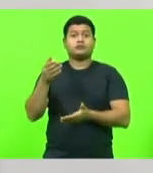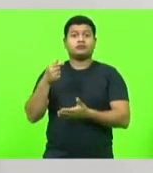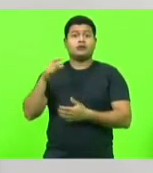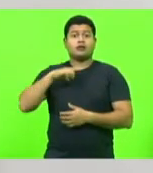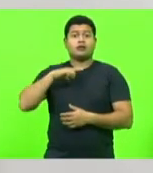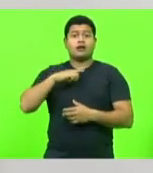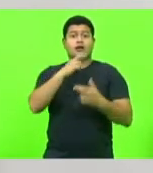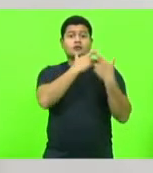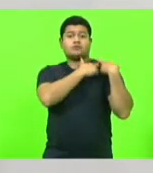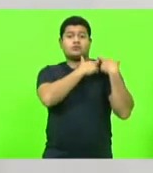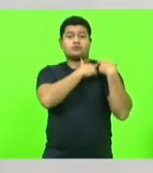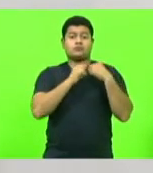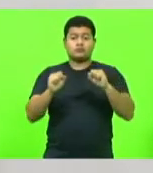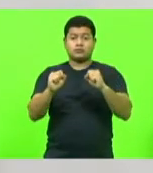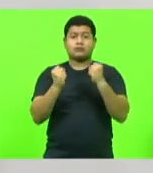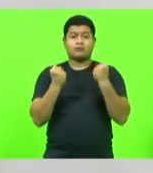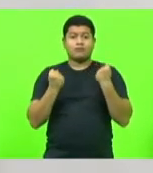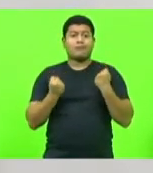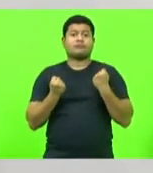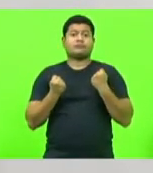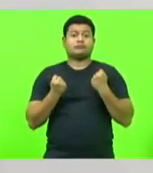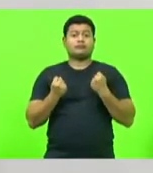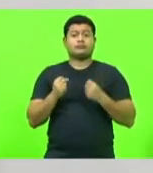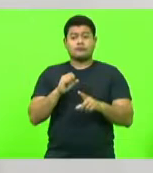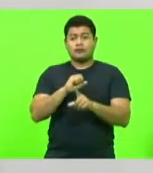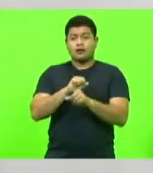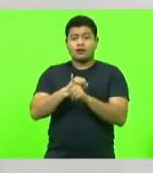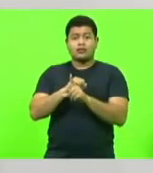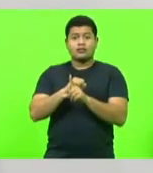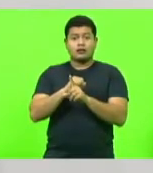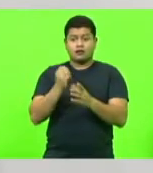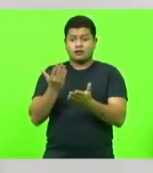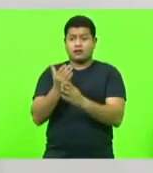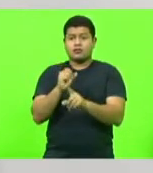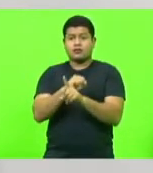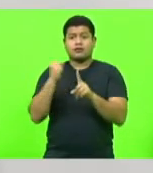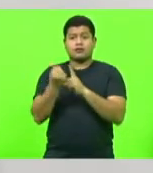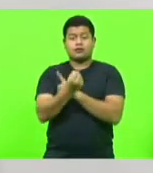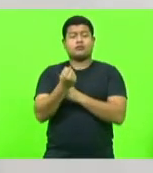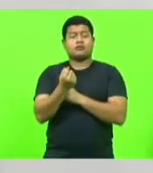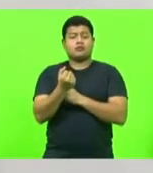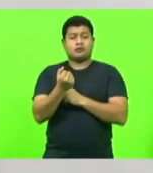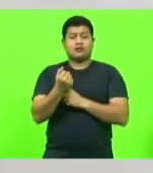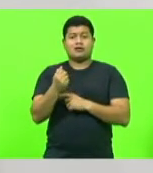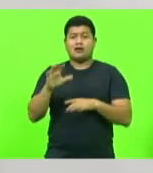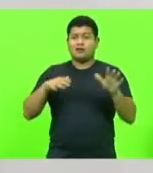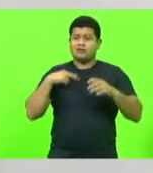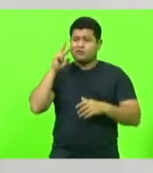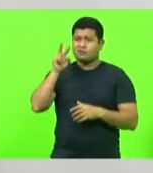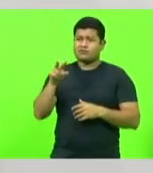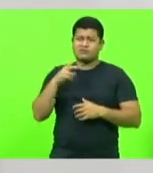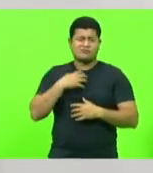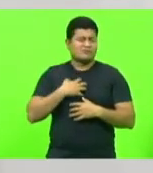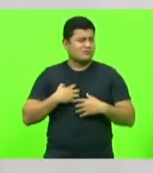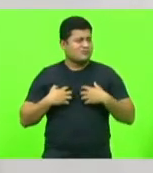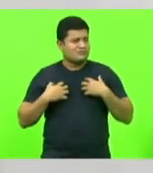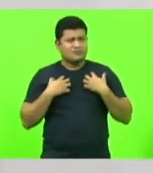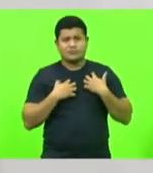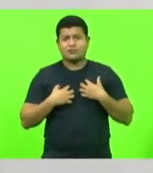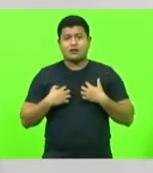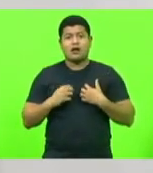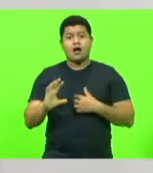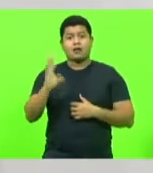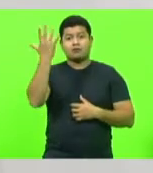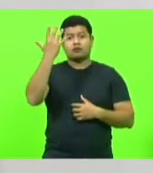defender a sociedade, nos trazem o desgosto, como aconteceu no caso de um